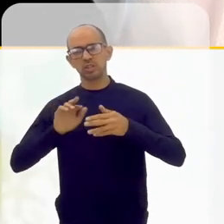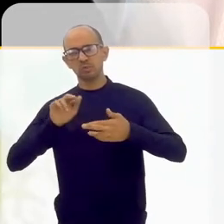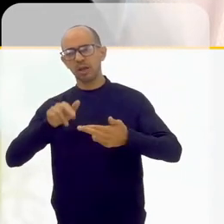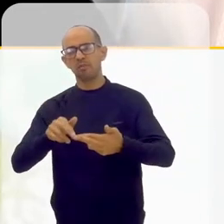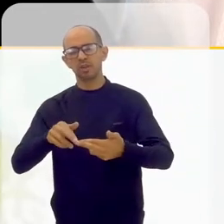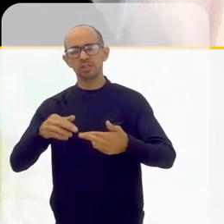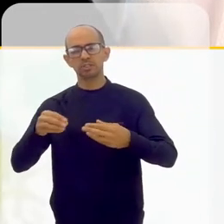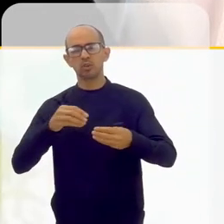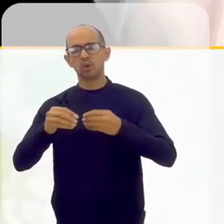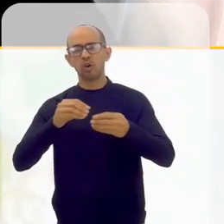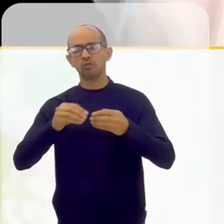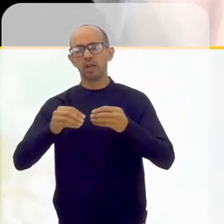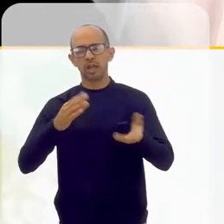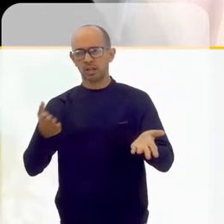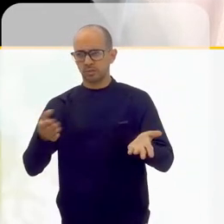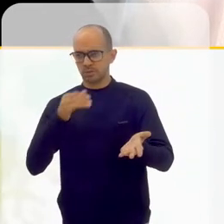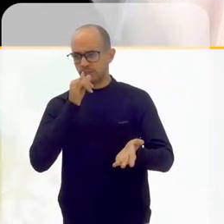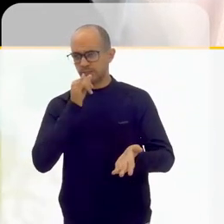novela,